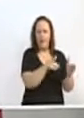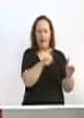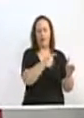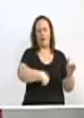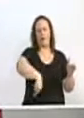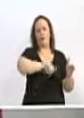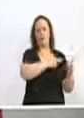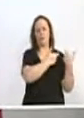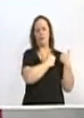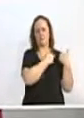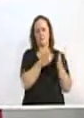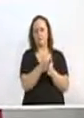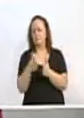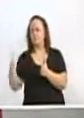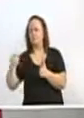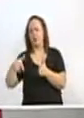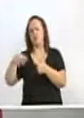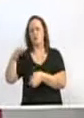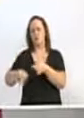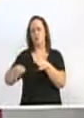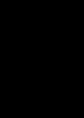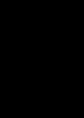instâncias que têm responsabilidade também.